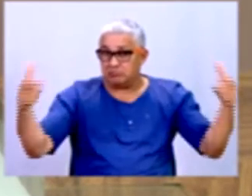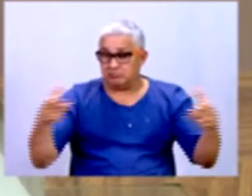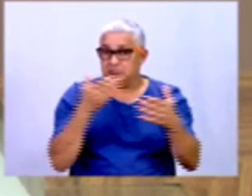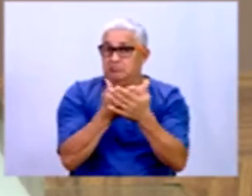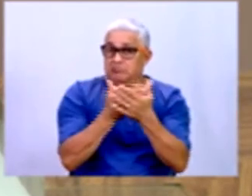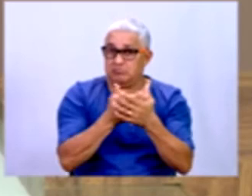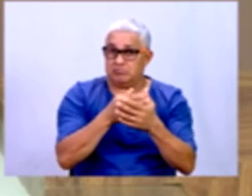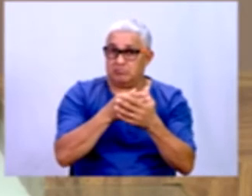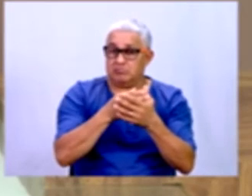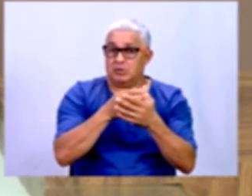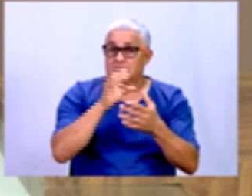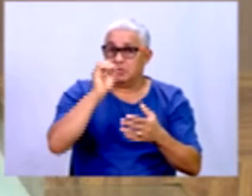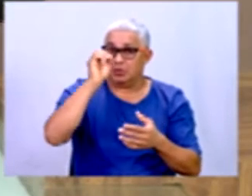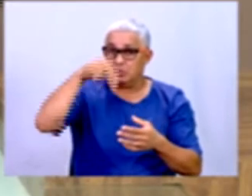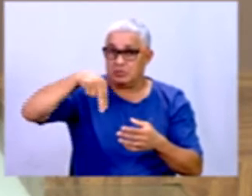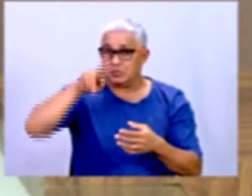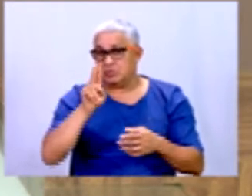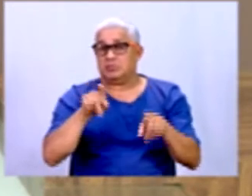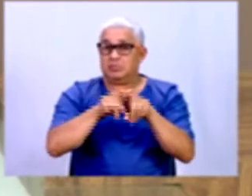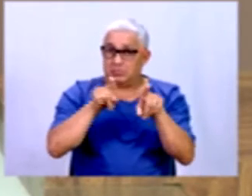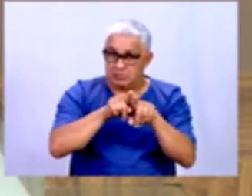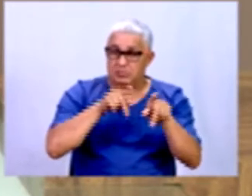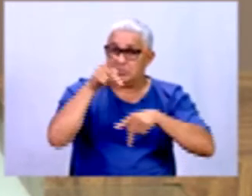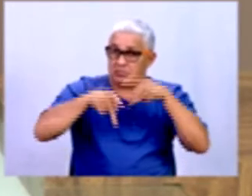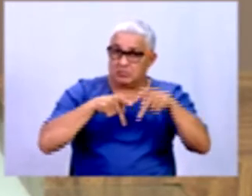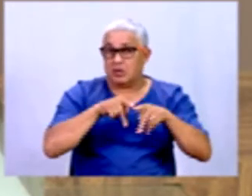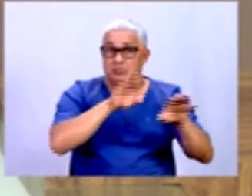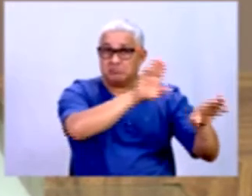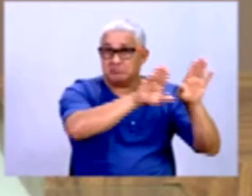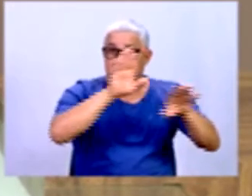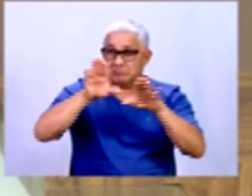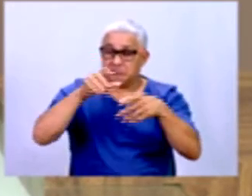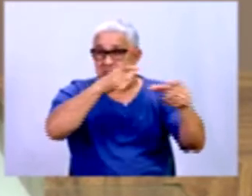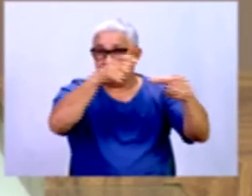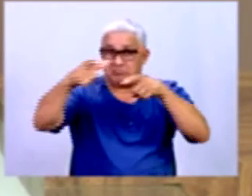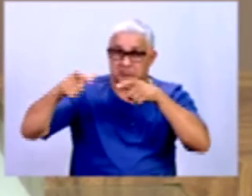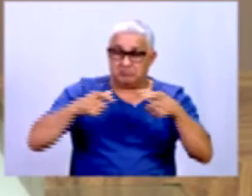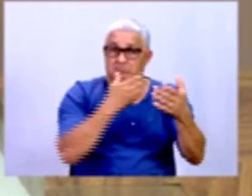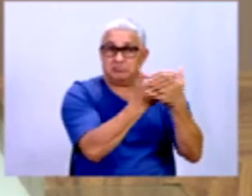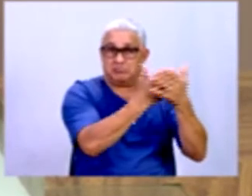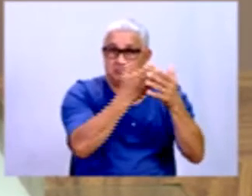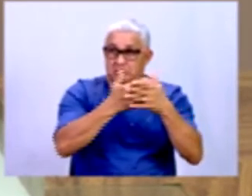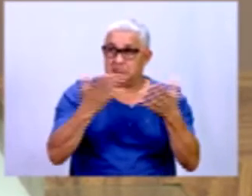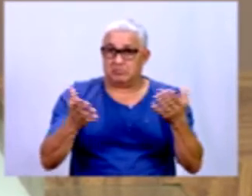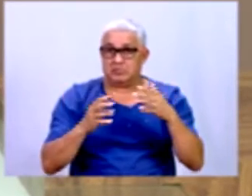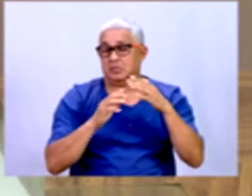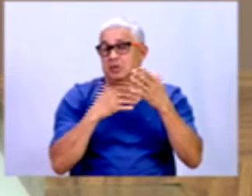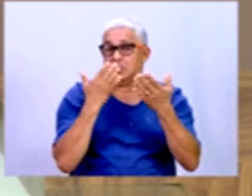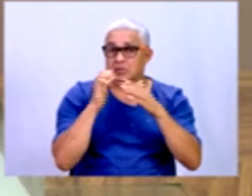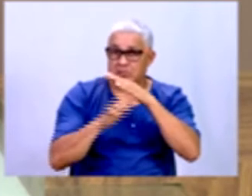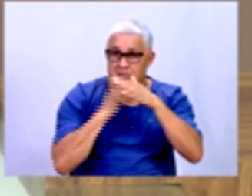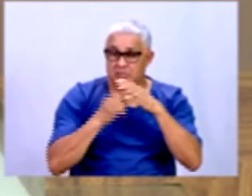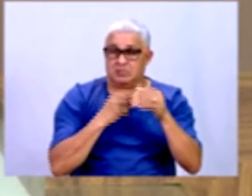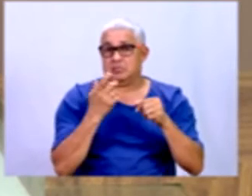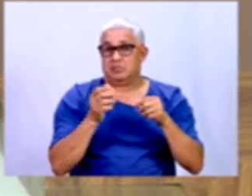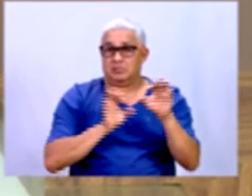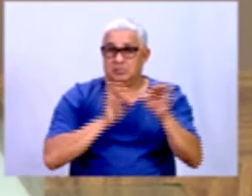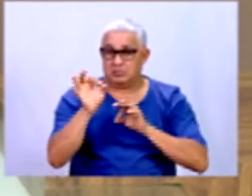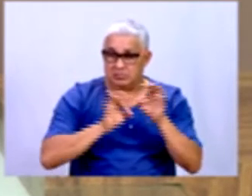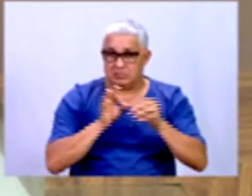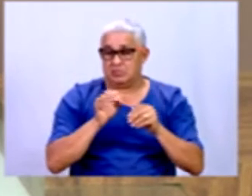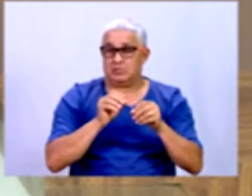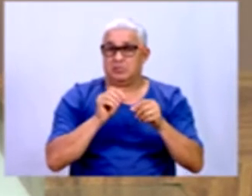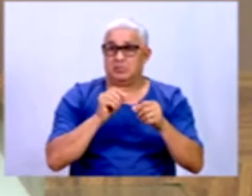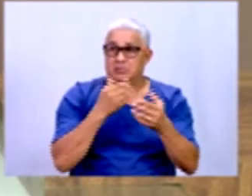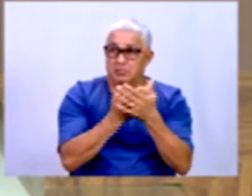A ONU vai colocar um outro número a partir de uma população maior ainda. a partir do estudo que foi feito, o órgão que está realizando aquele estudo, ele pode determinar que vai ser